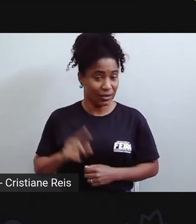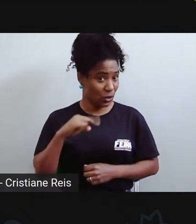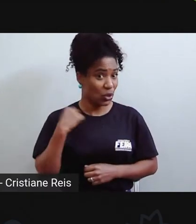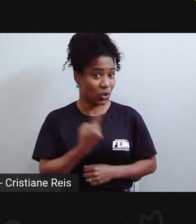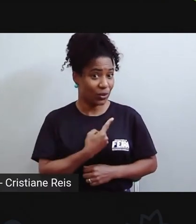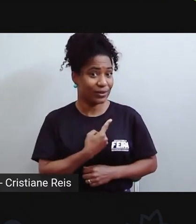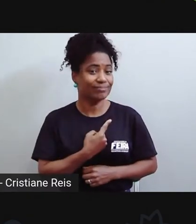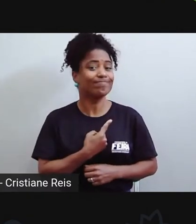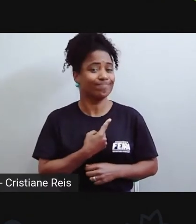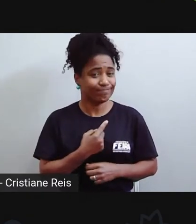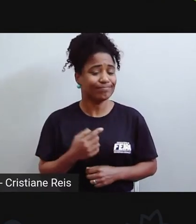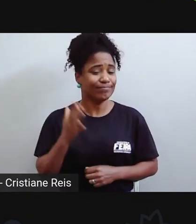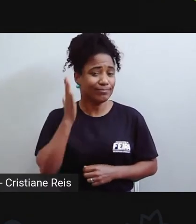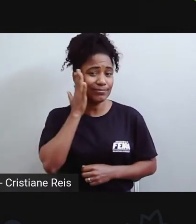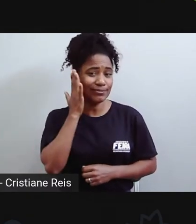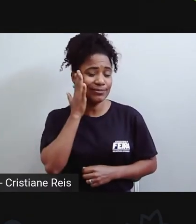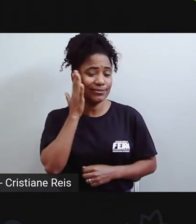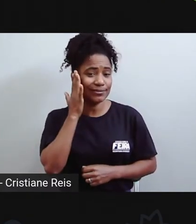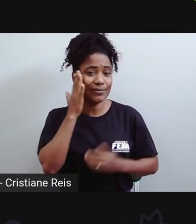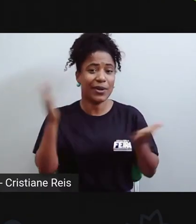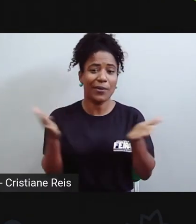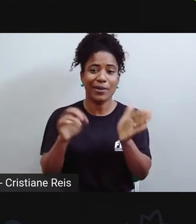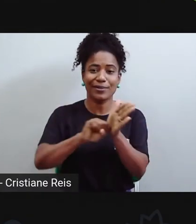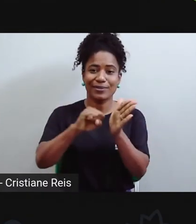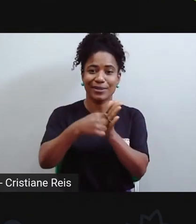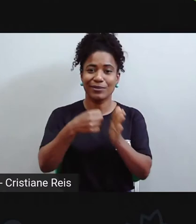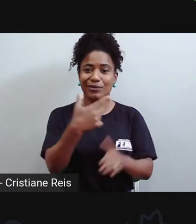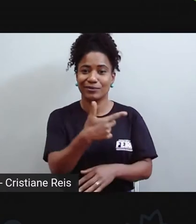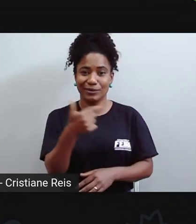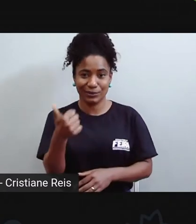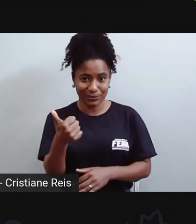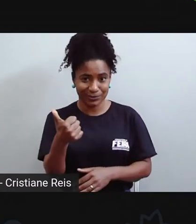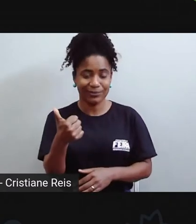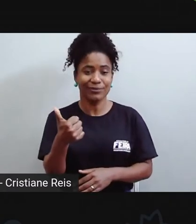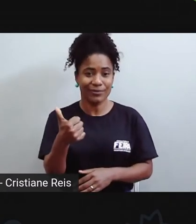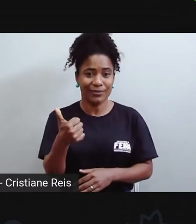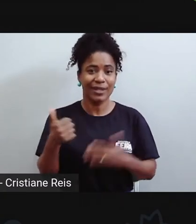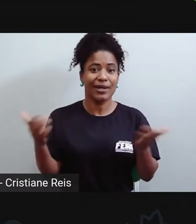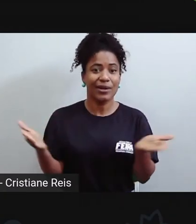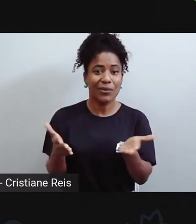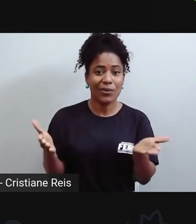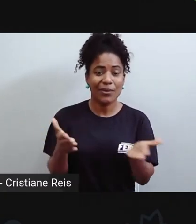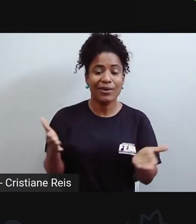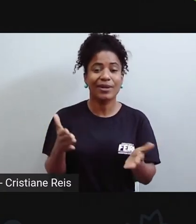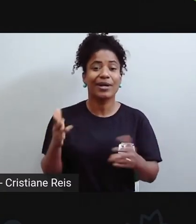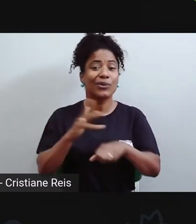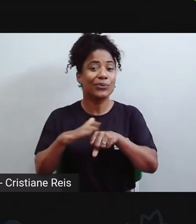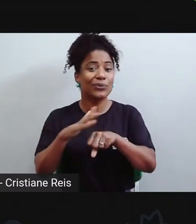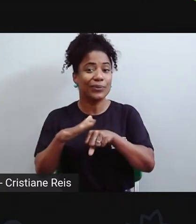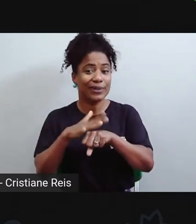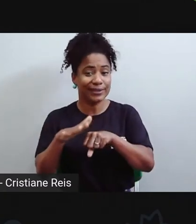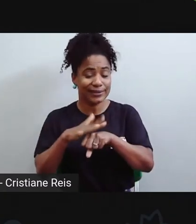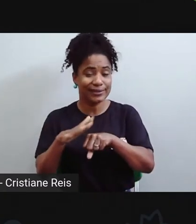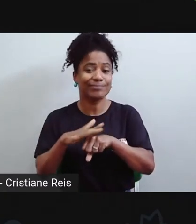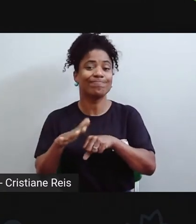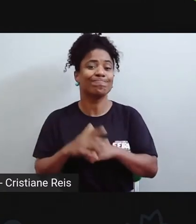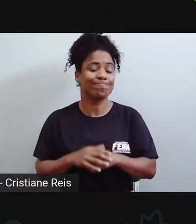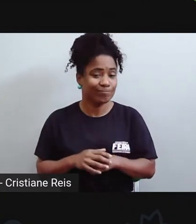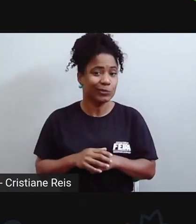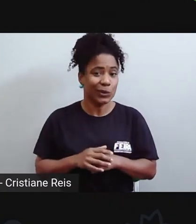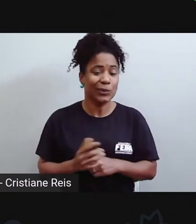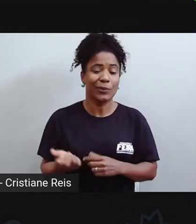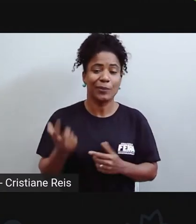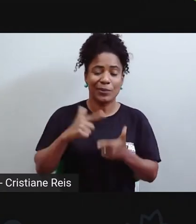no século 21, que é esse século que a gente vive agora, essas questões de saúde mental, essas questões